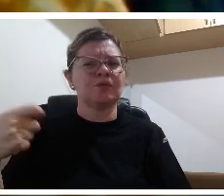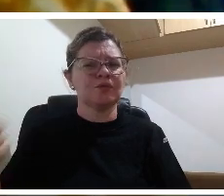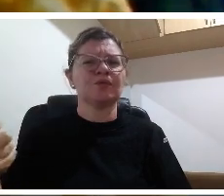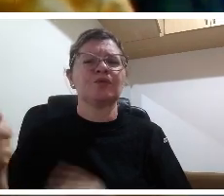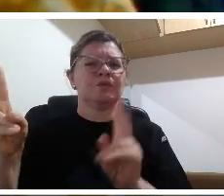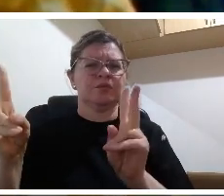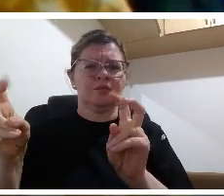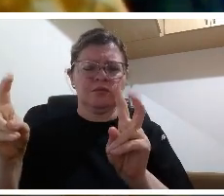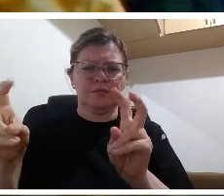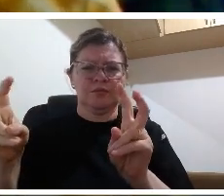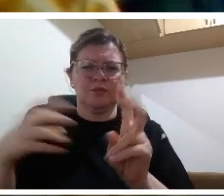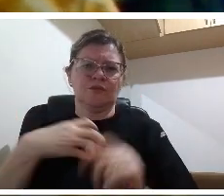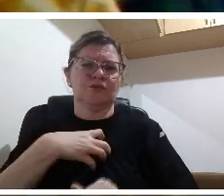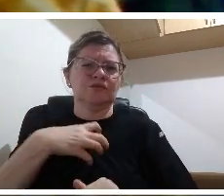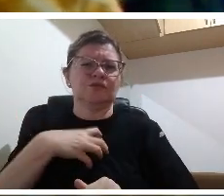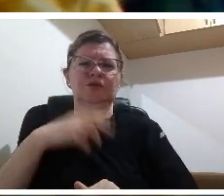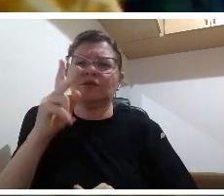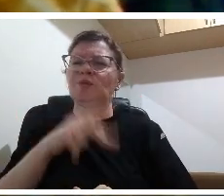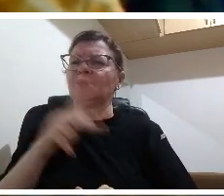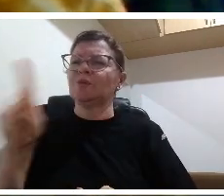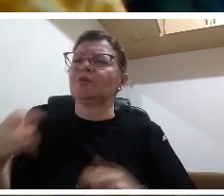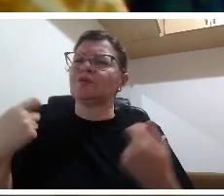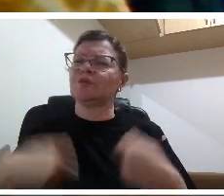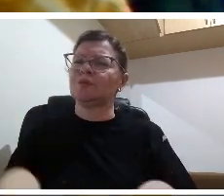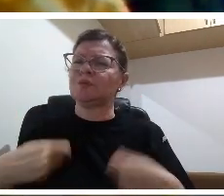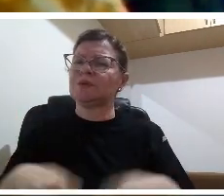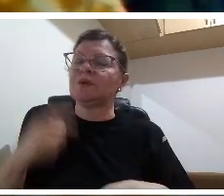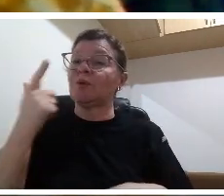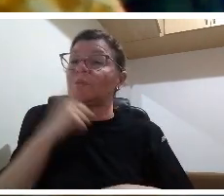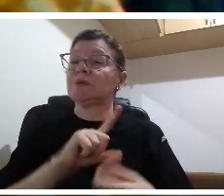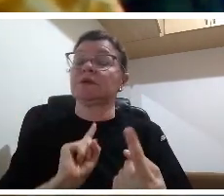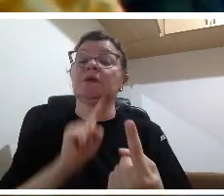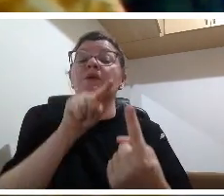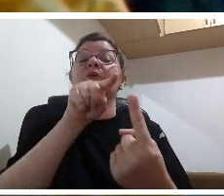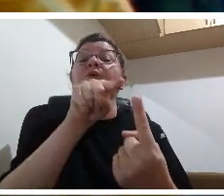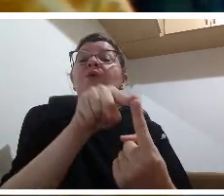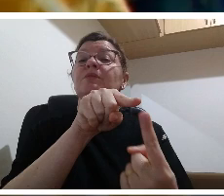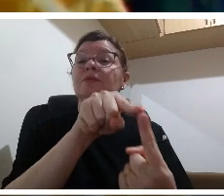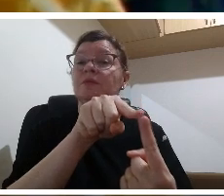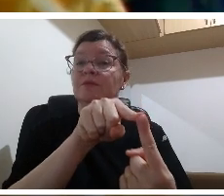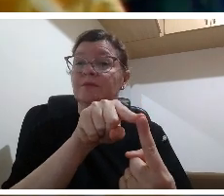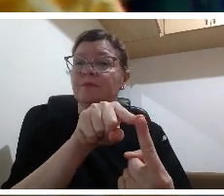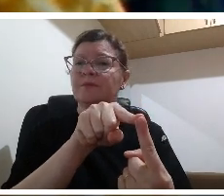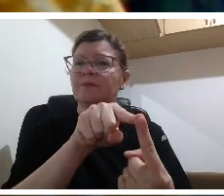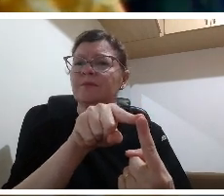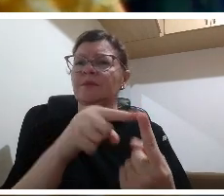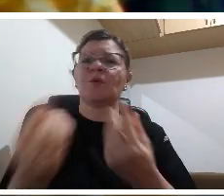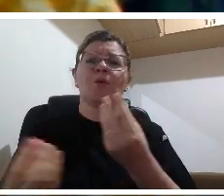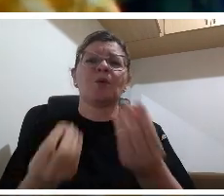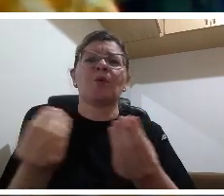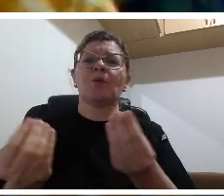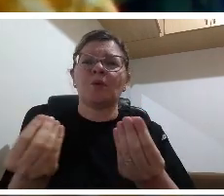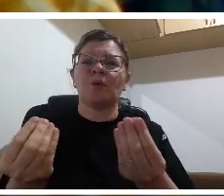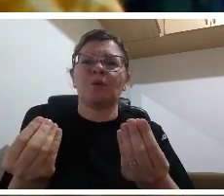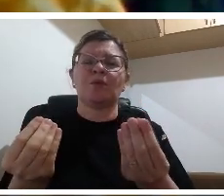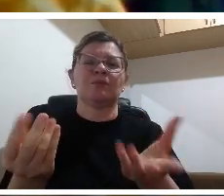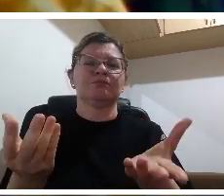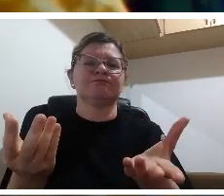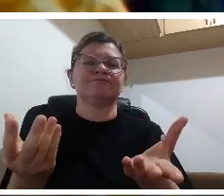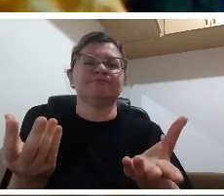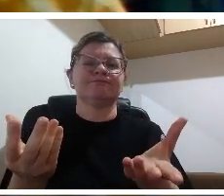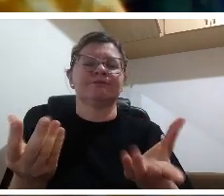por que aquele conteúdo é importante e nós percebemos ainda uma grande quantidade de reprova das nossas